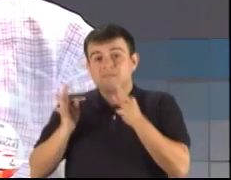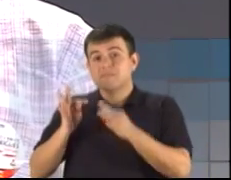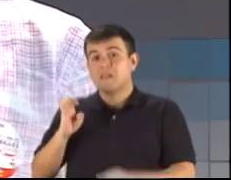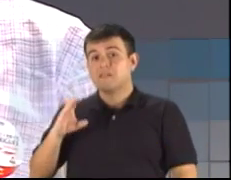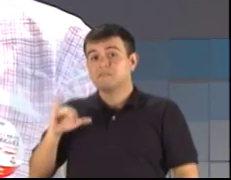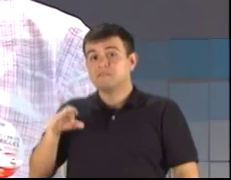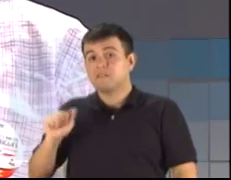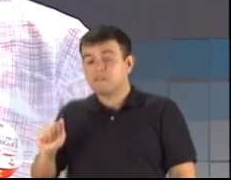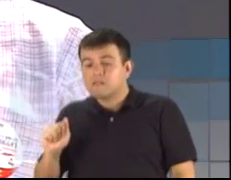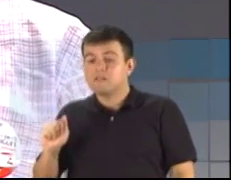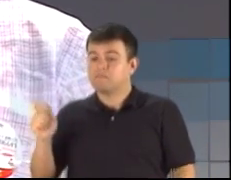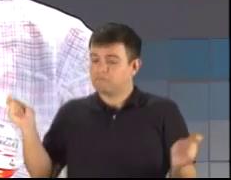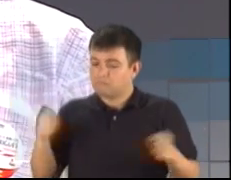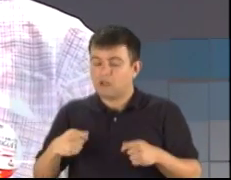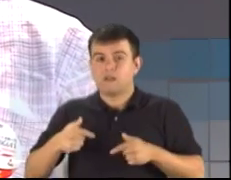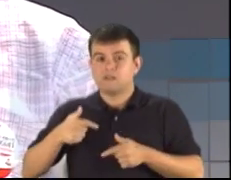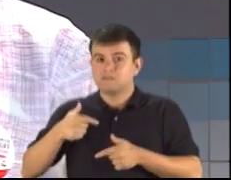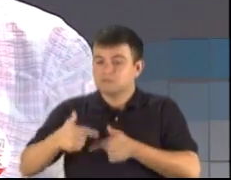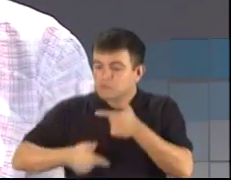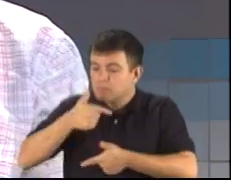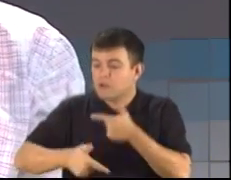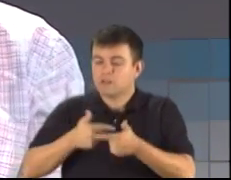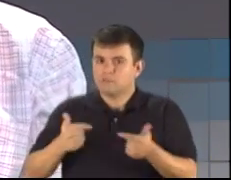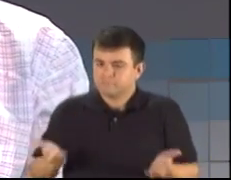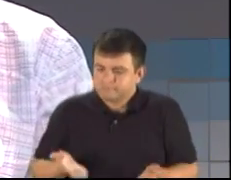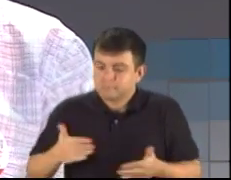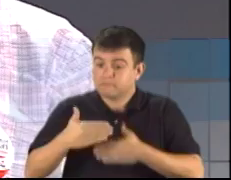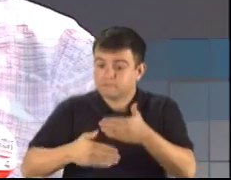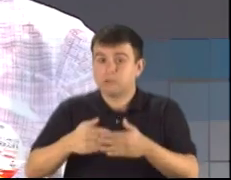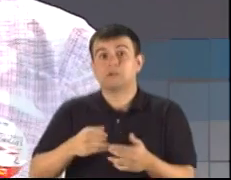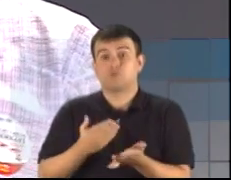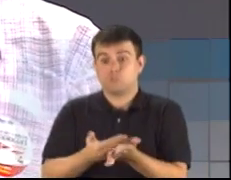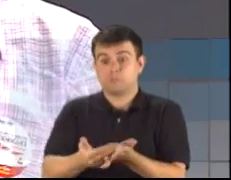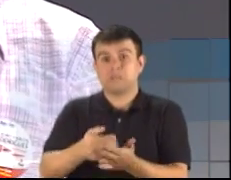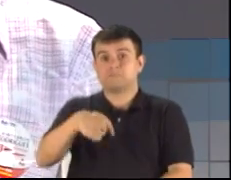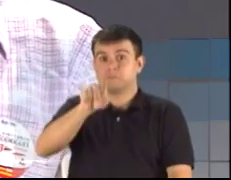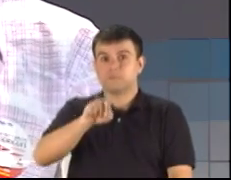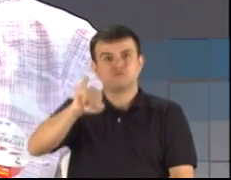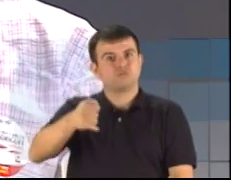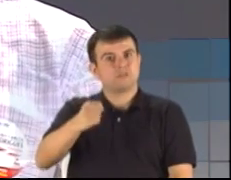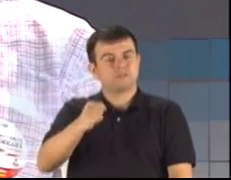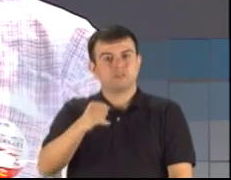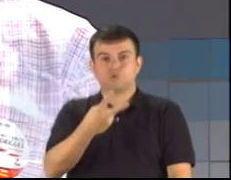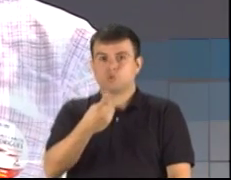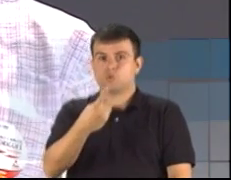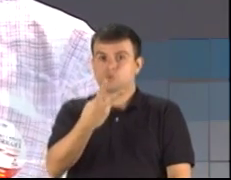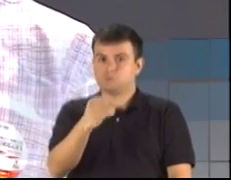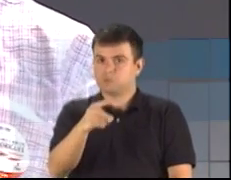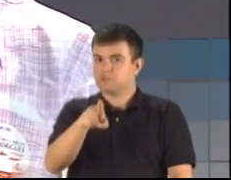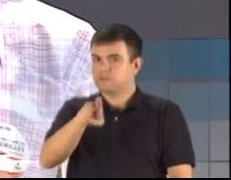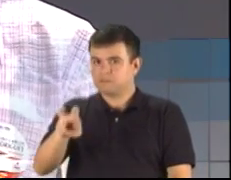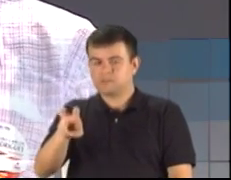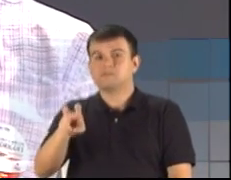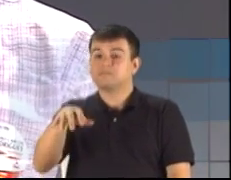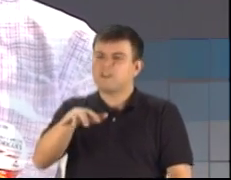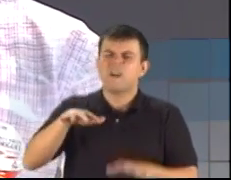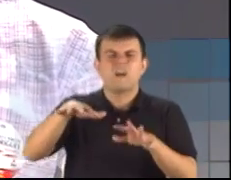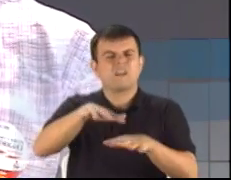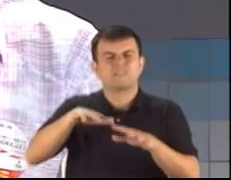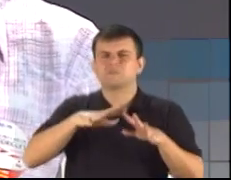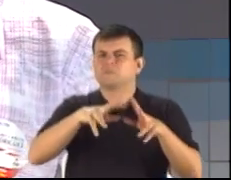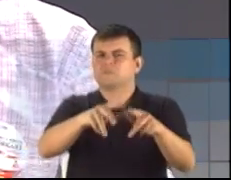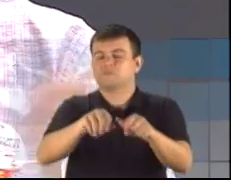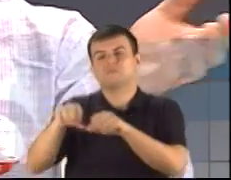o nosso Estado a partir do dia 1º de janeiro de 2015, em todas as áreas. Na área da educação, não adianta eu, Roberto,